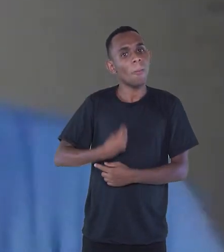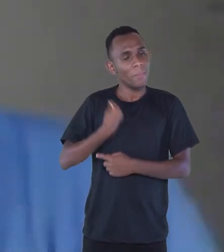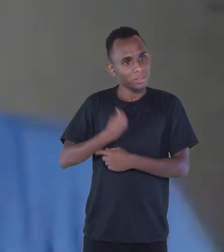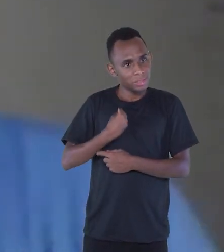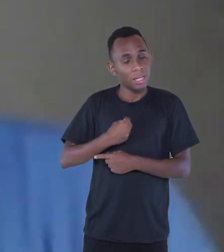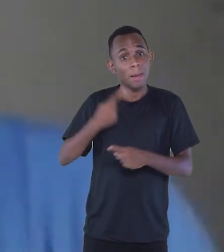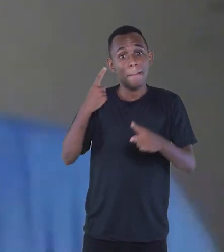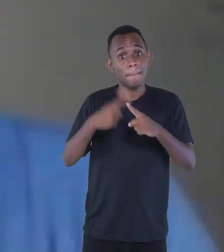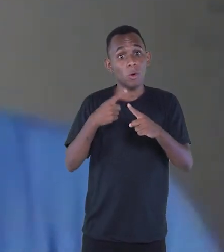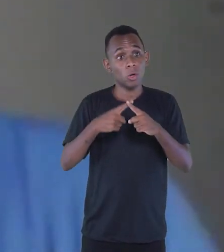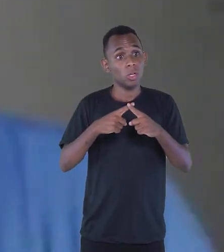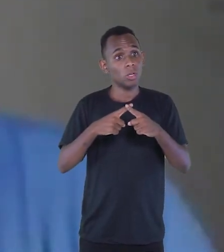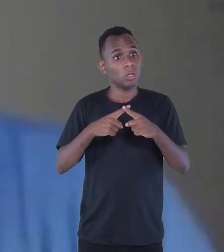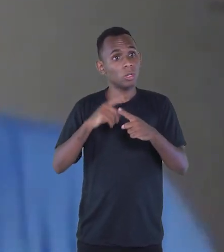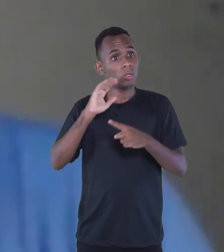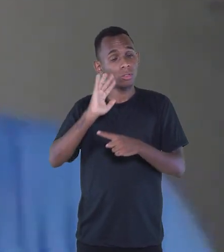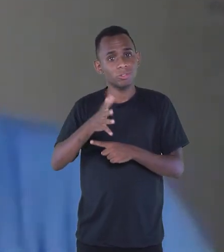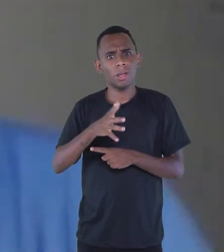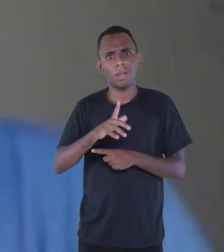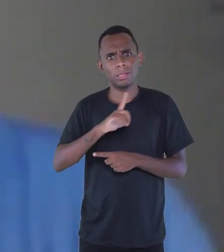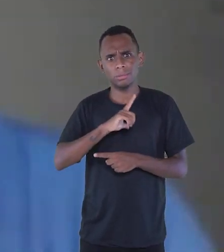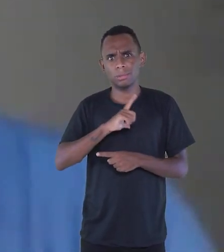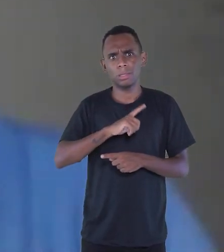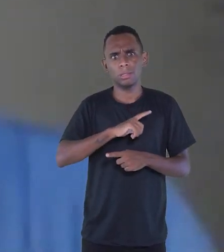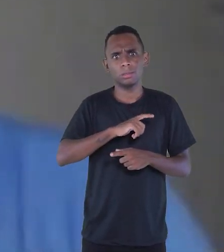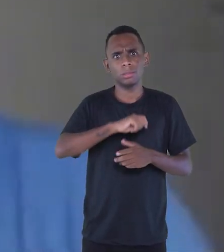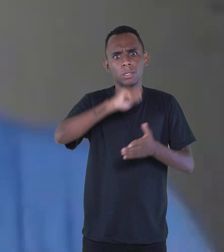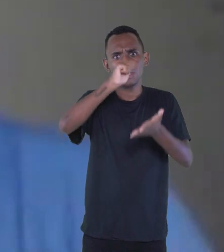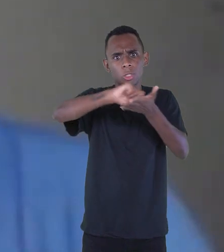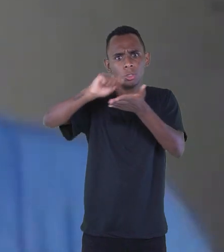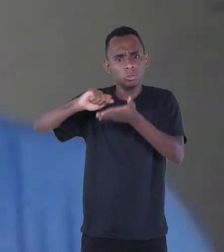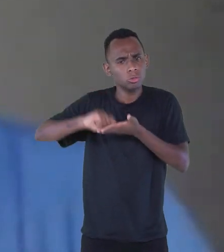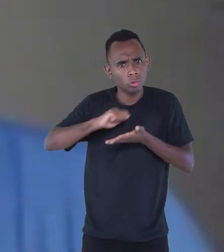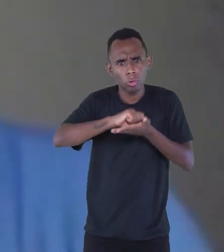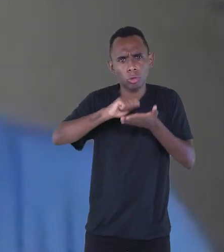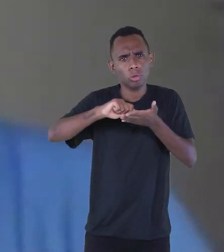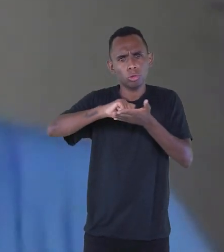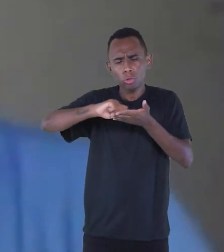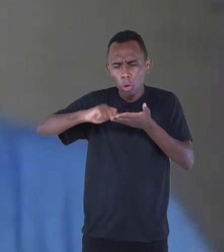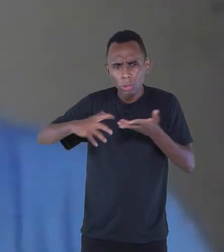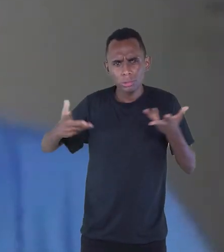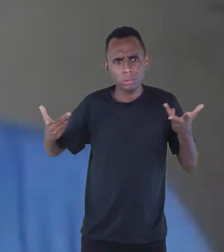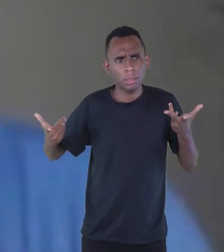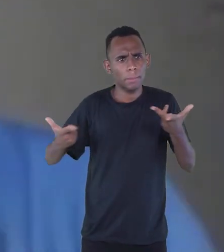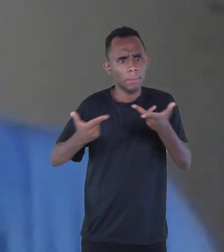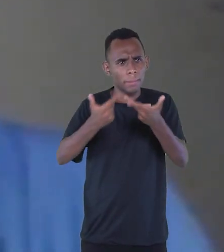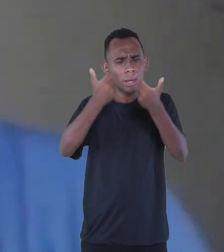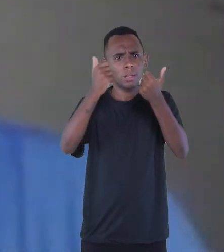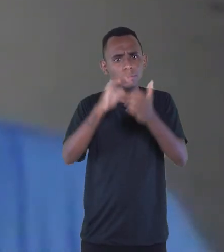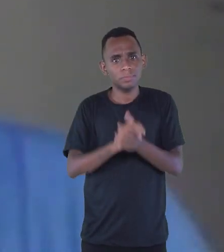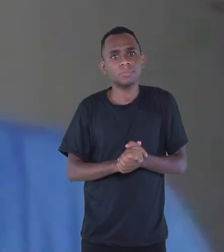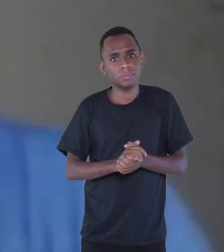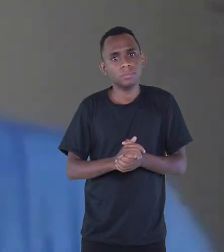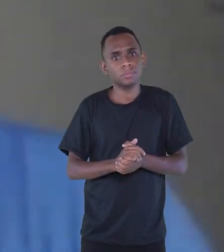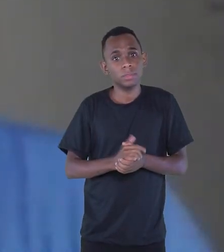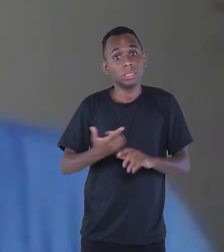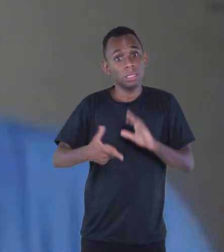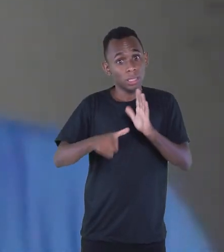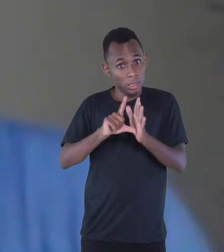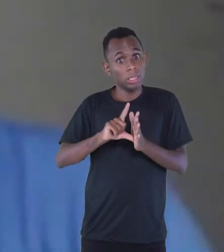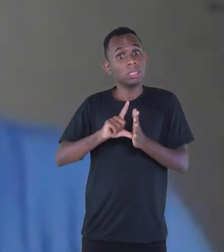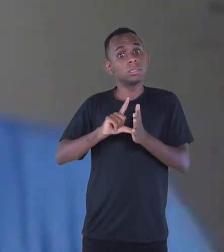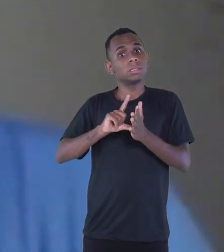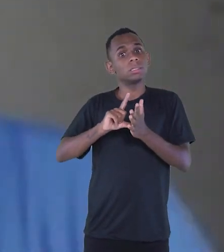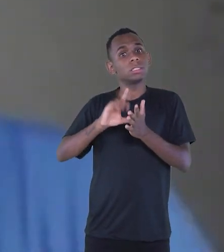ouvi grandes escrevidas, vencedores. O projeto tinha um caráter itinerante, não tinha também? Sim, gente tem